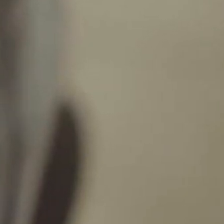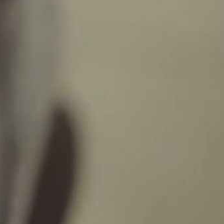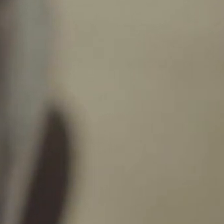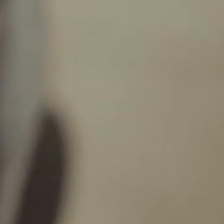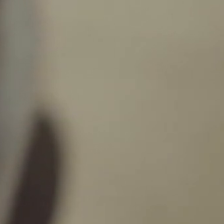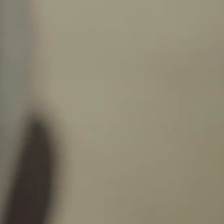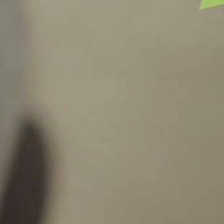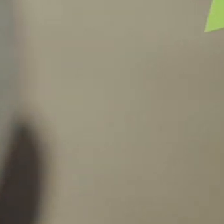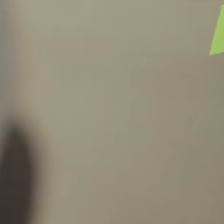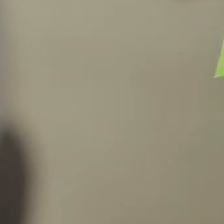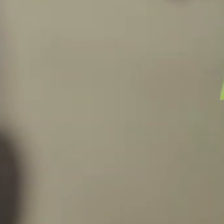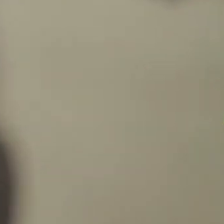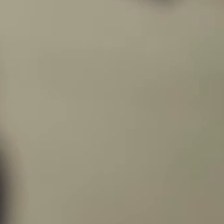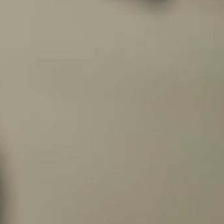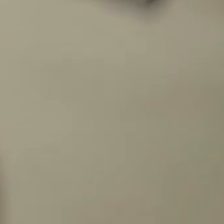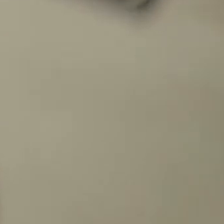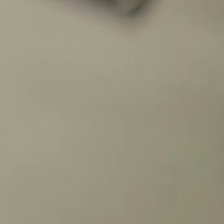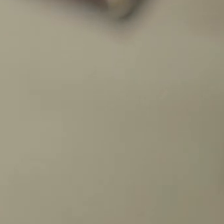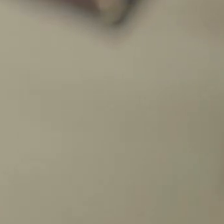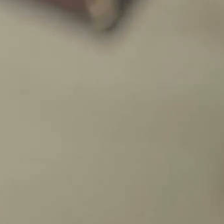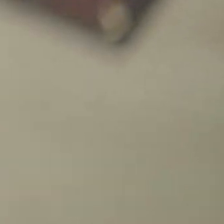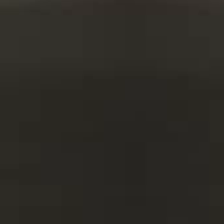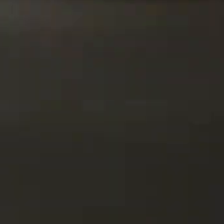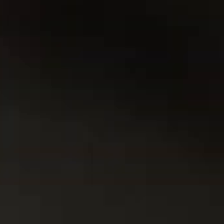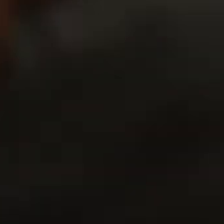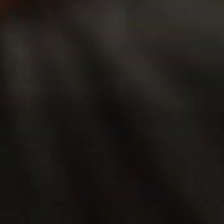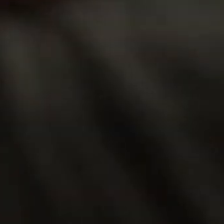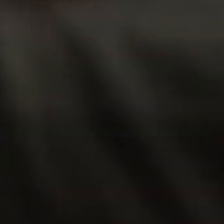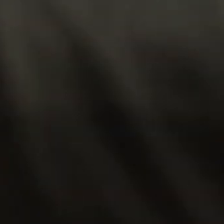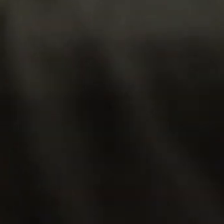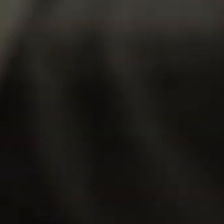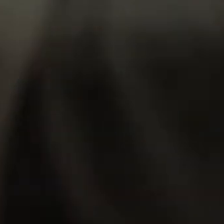Escolha Dura Mais. Escolha Rodoio.